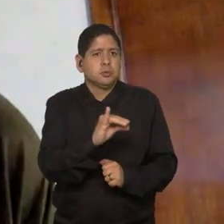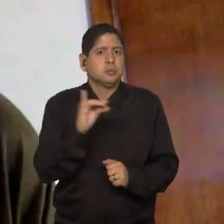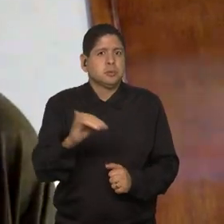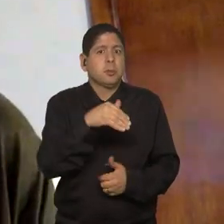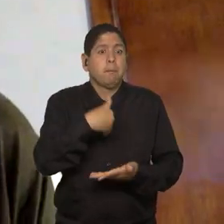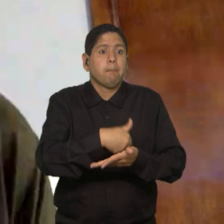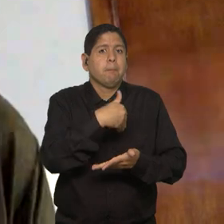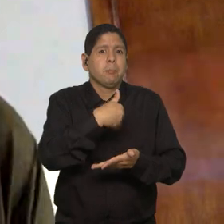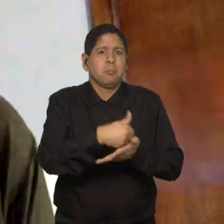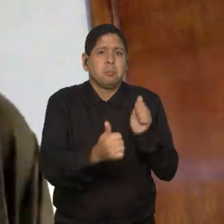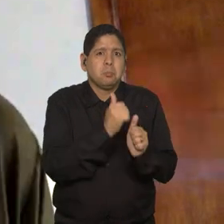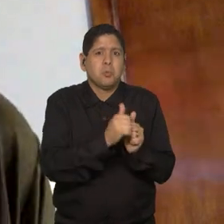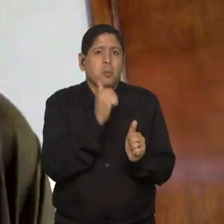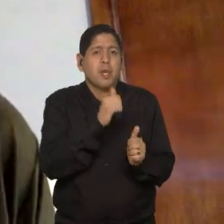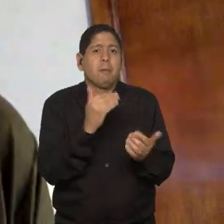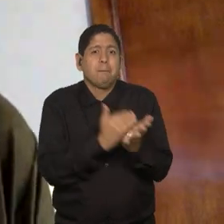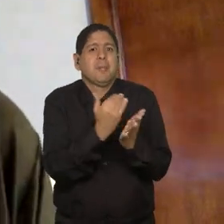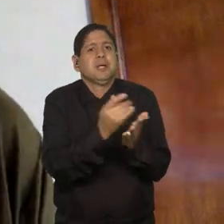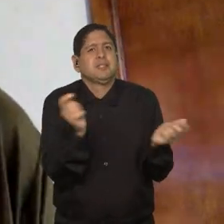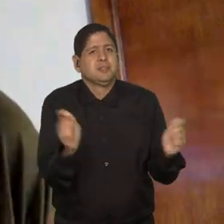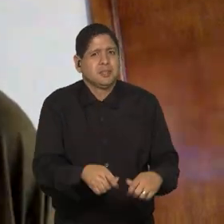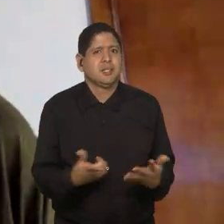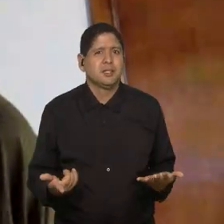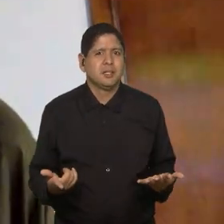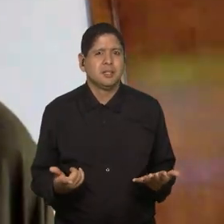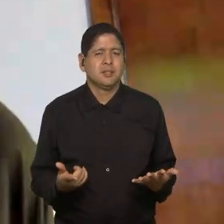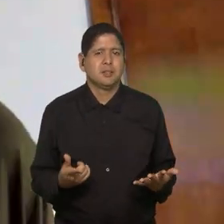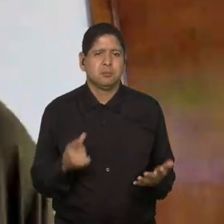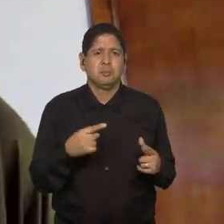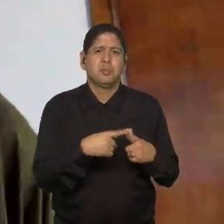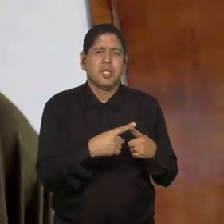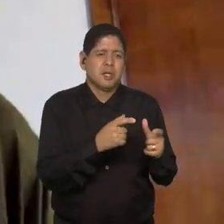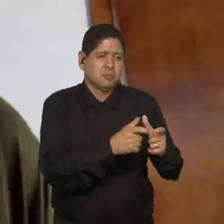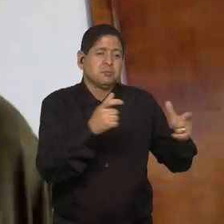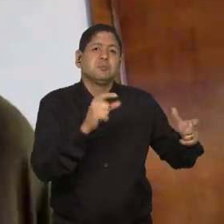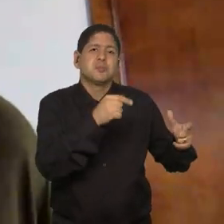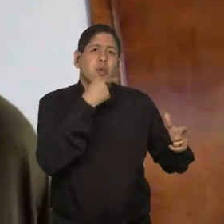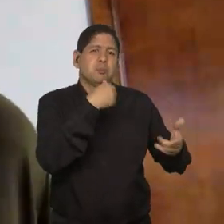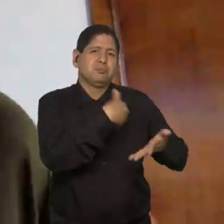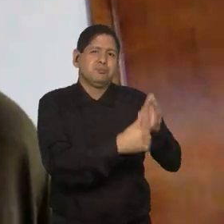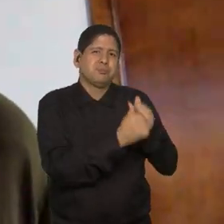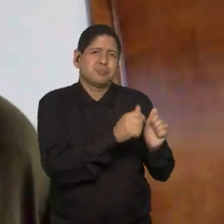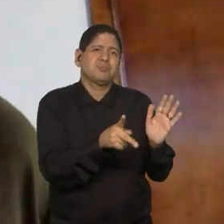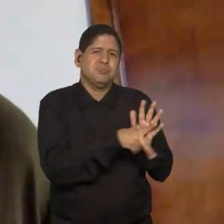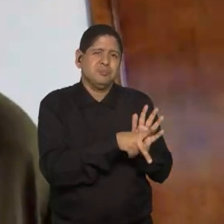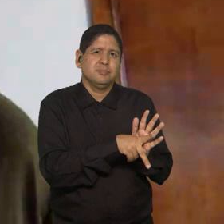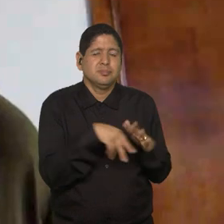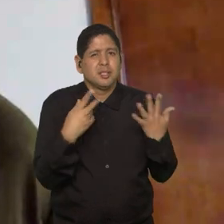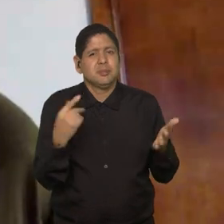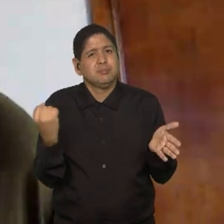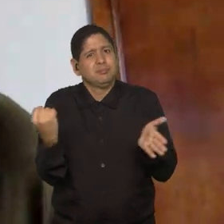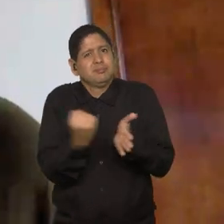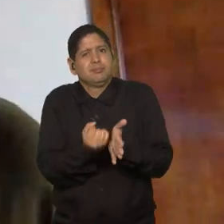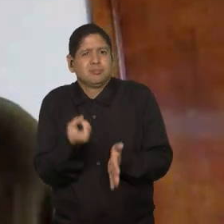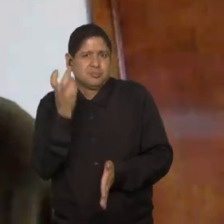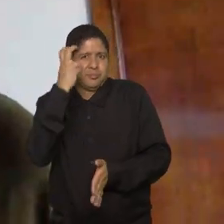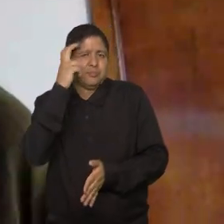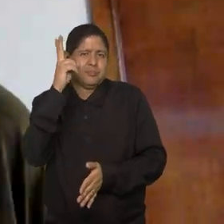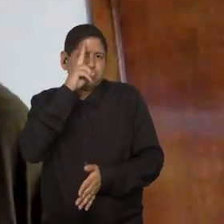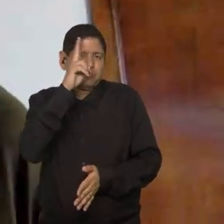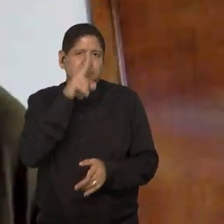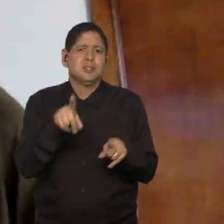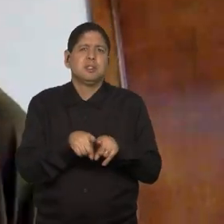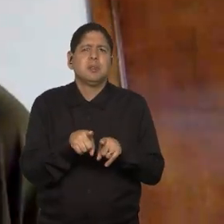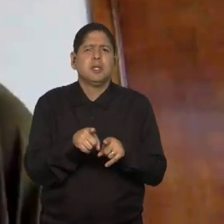futebol feminino. A preponderância do masculino é muito grande. Isso é uma questão histórica e cultural, que